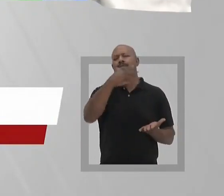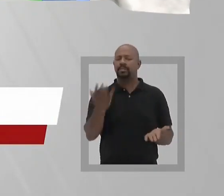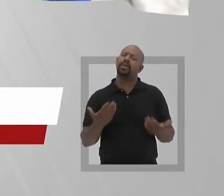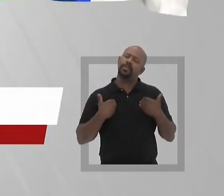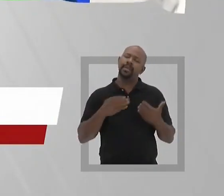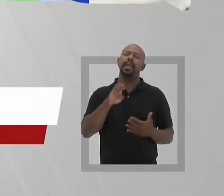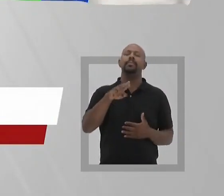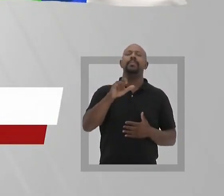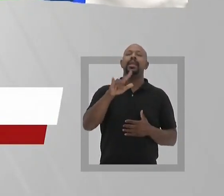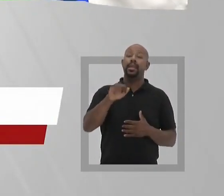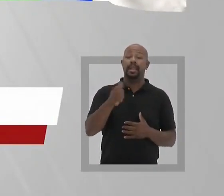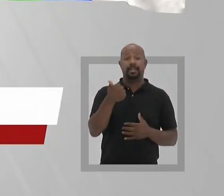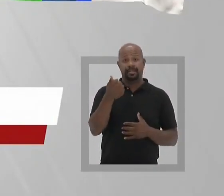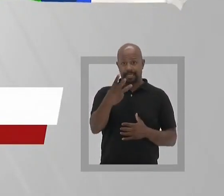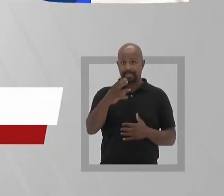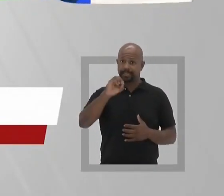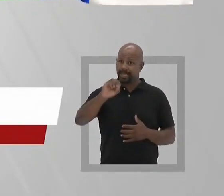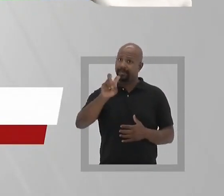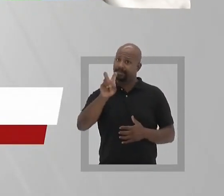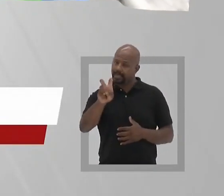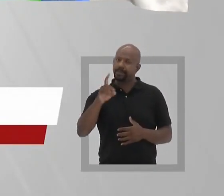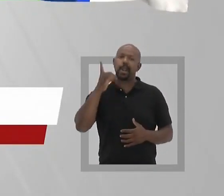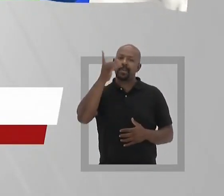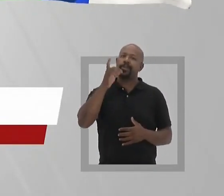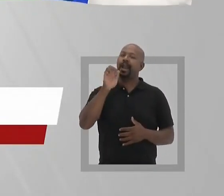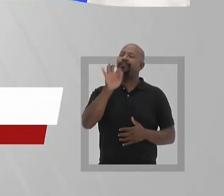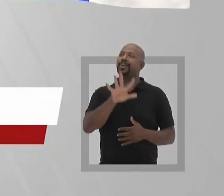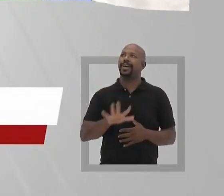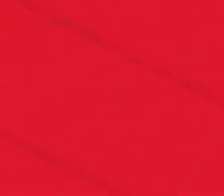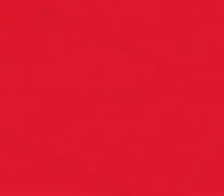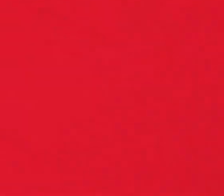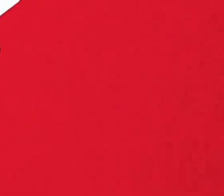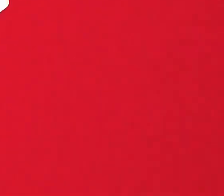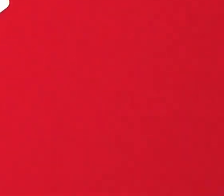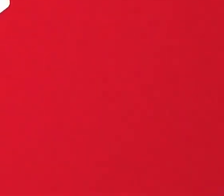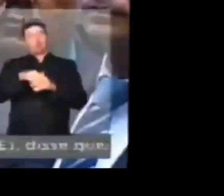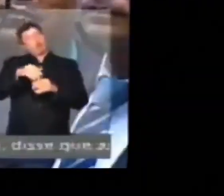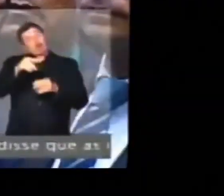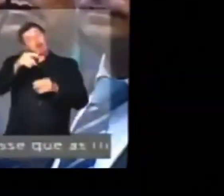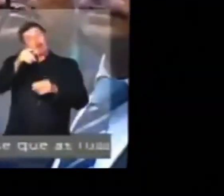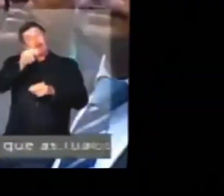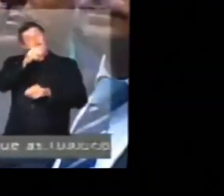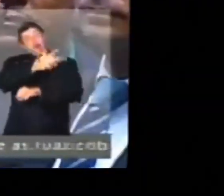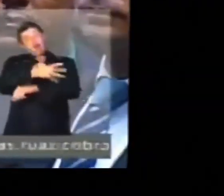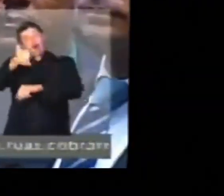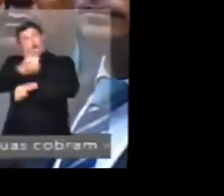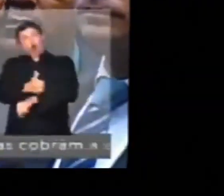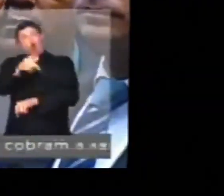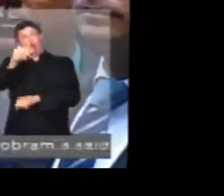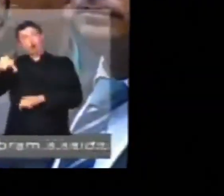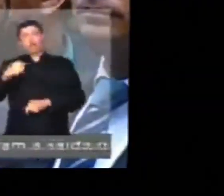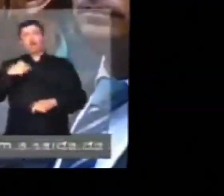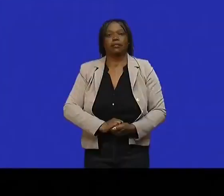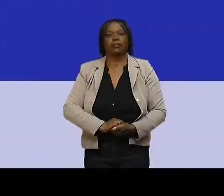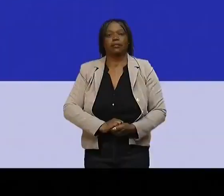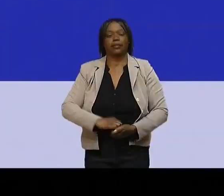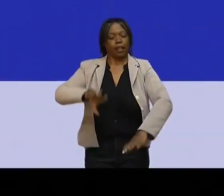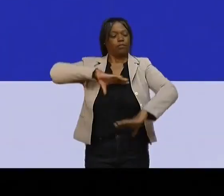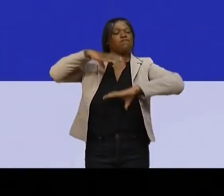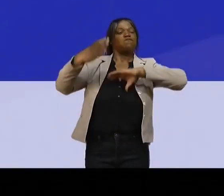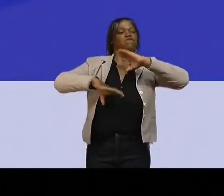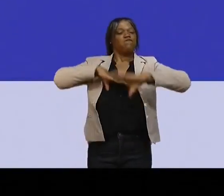Fica comigo. Emília Moedo, 13, 05, para deputada federal. Vote 13. Eu voto não contra o golpe.